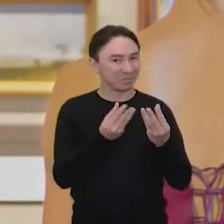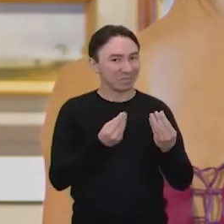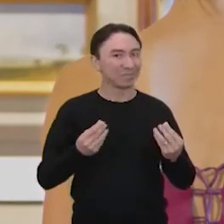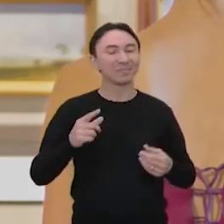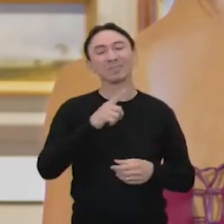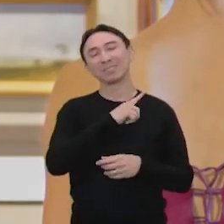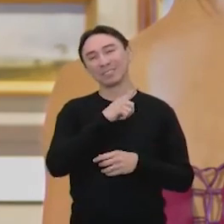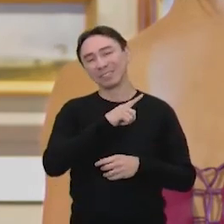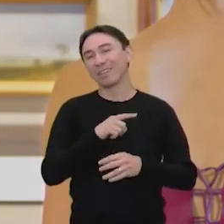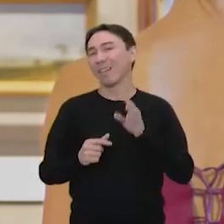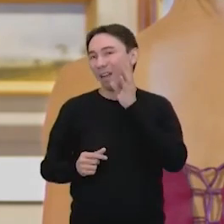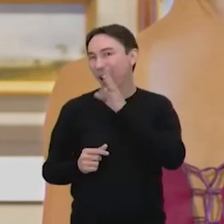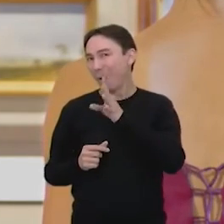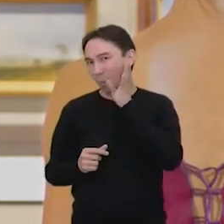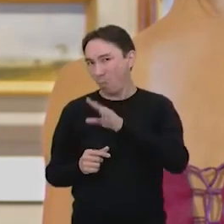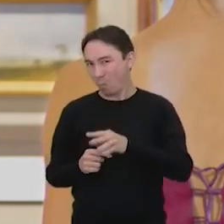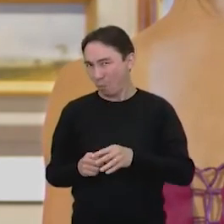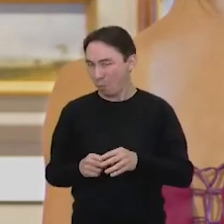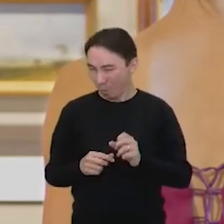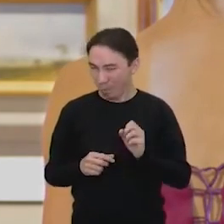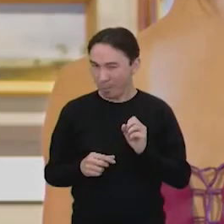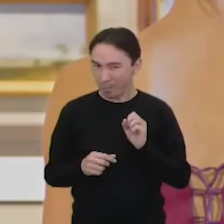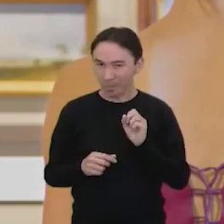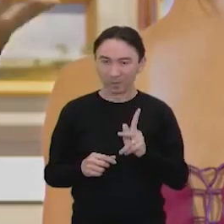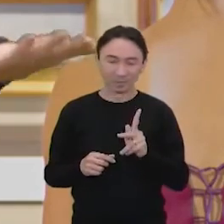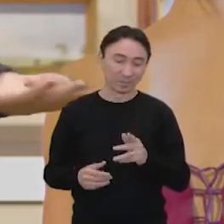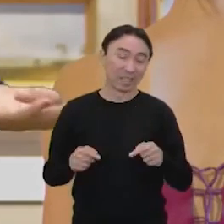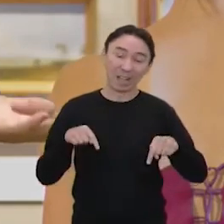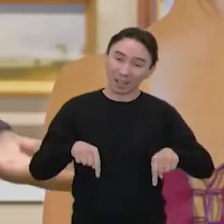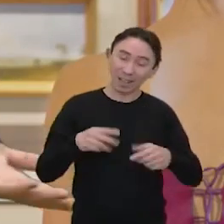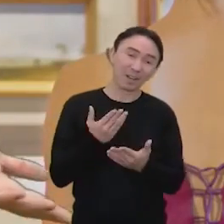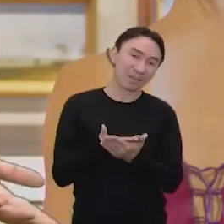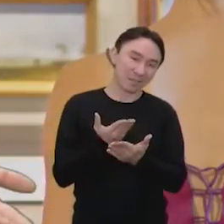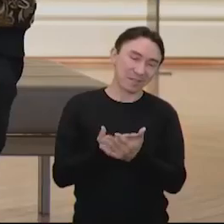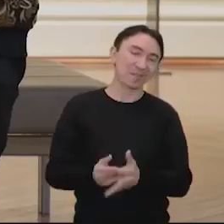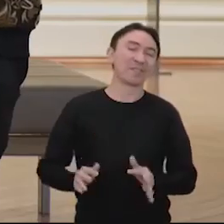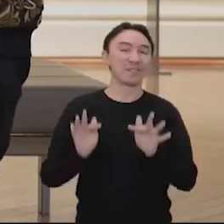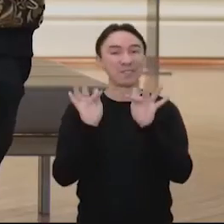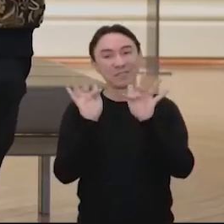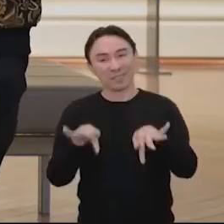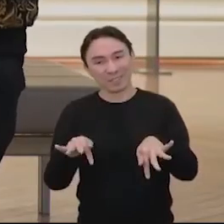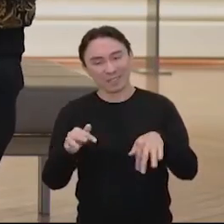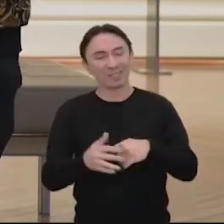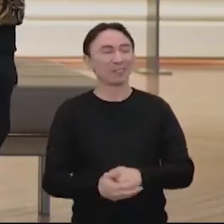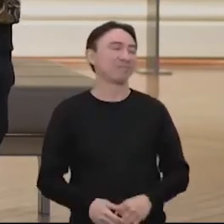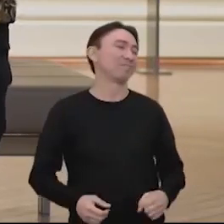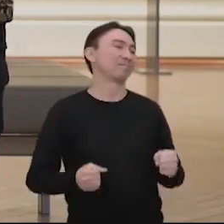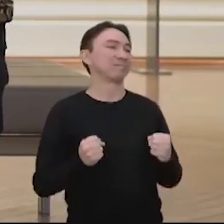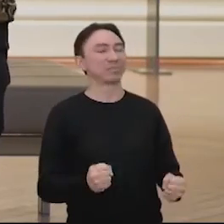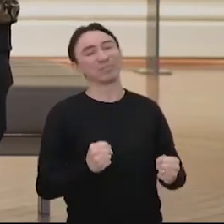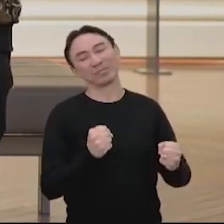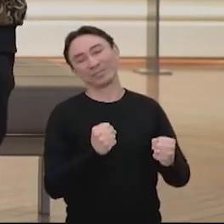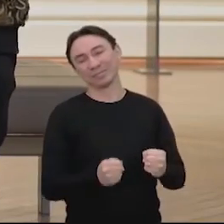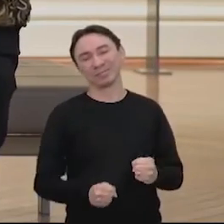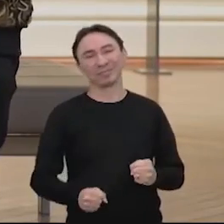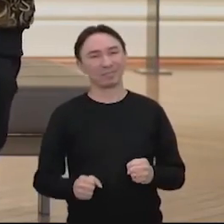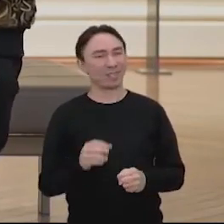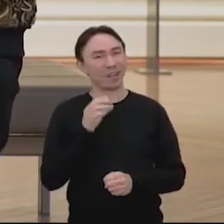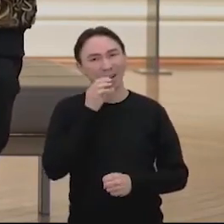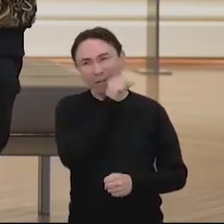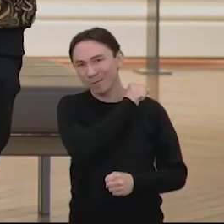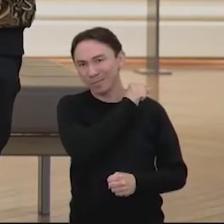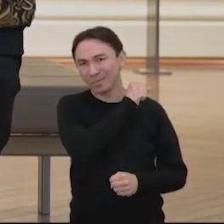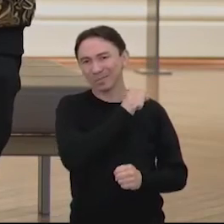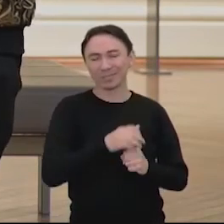aí. Muito bacana. Bom, nós chegamos ao fim da nossa aula. Ah, pro... Passou rápido. Passou rapidinho.